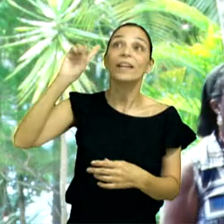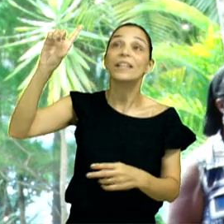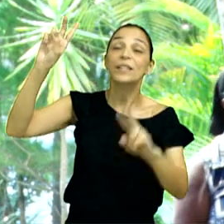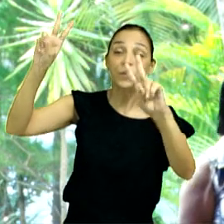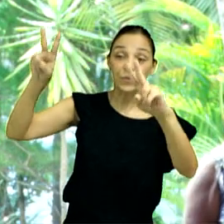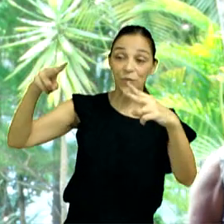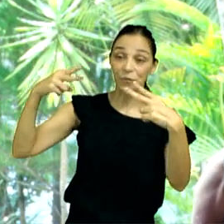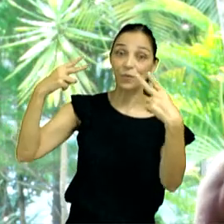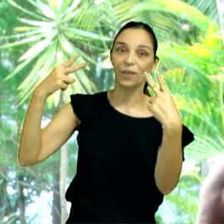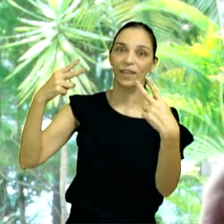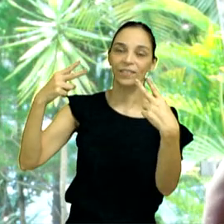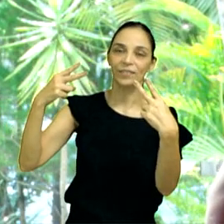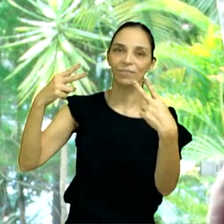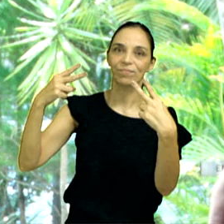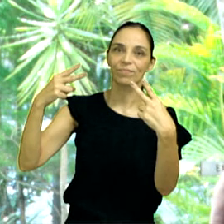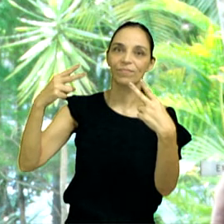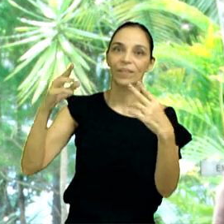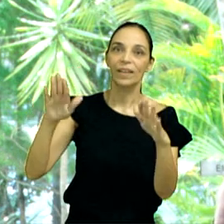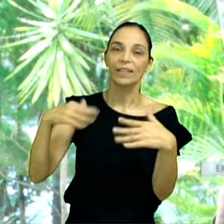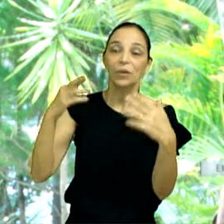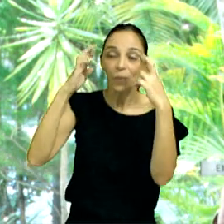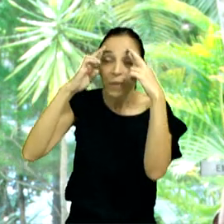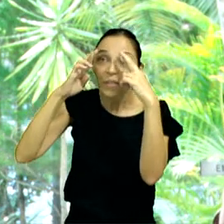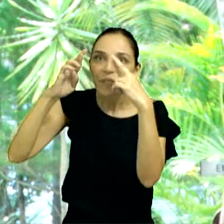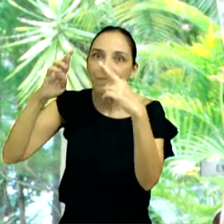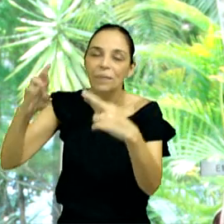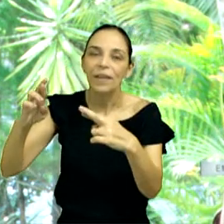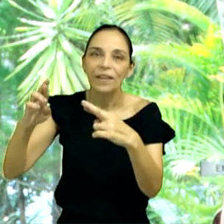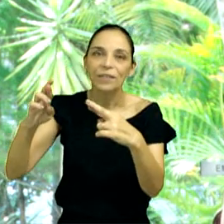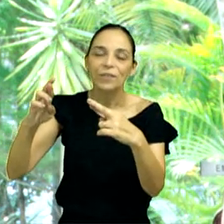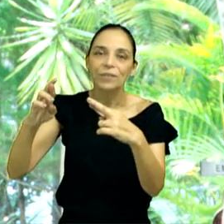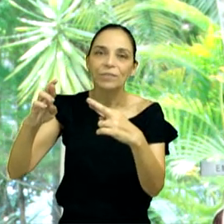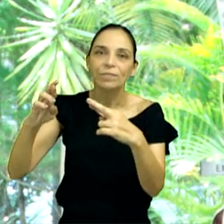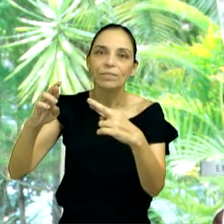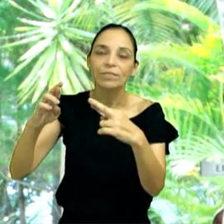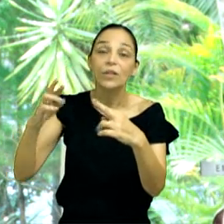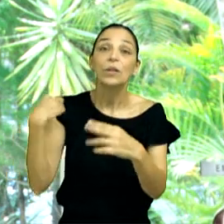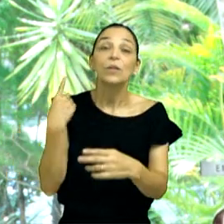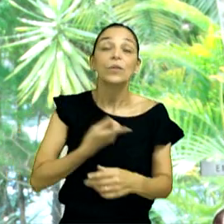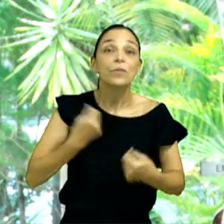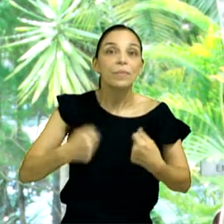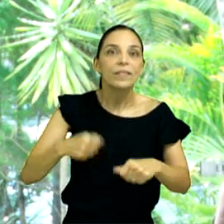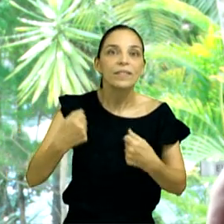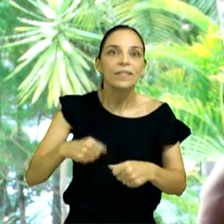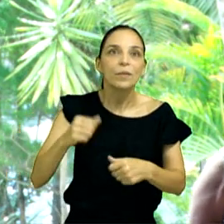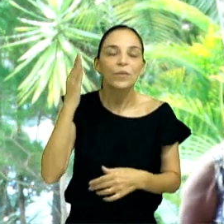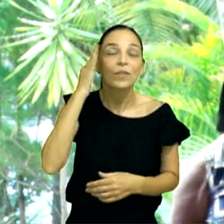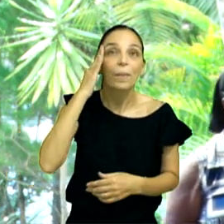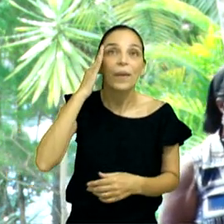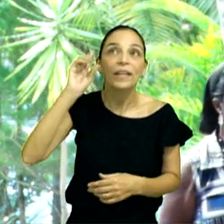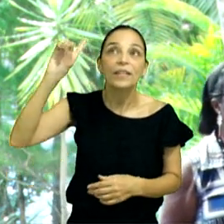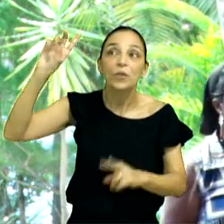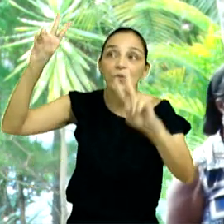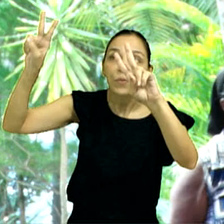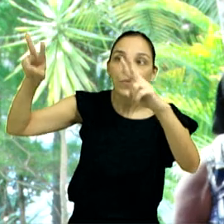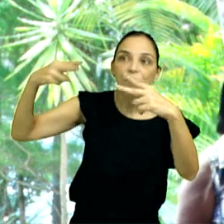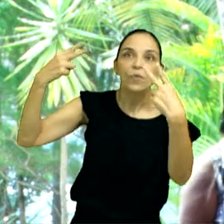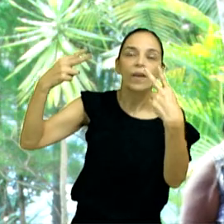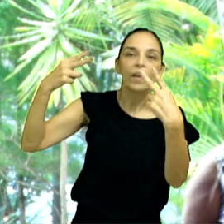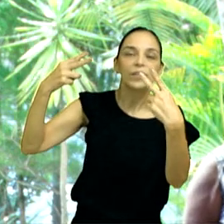já ia fazer uma besteira aqui, mas o Senhor está me vendo, ver Deus me vendo, Ele está contemplando tudo, em todos os momentos,